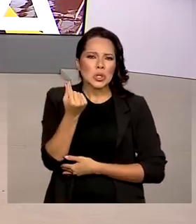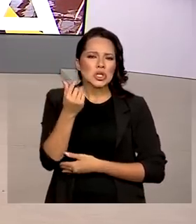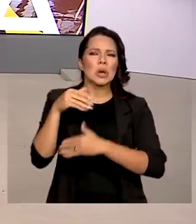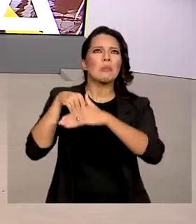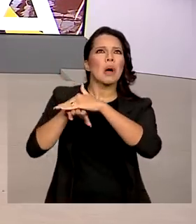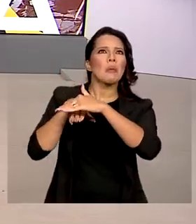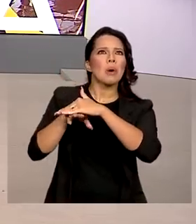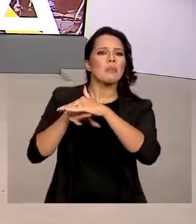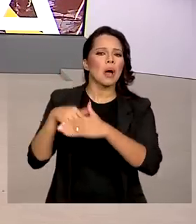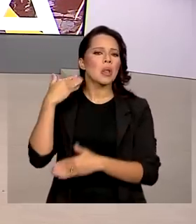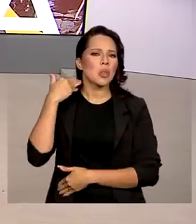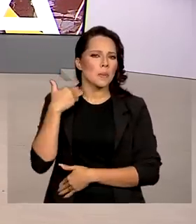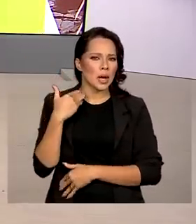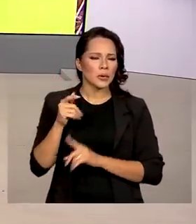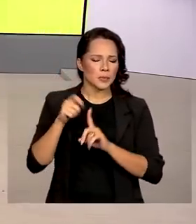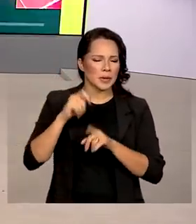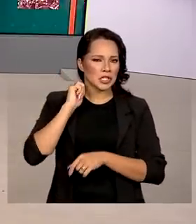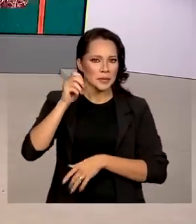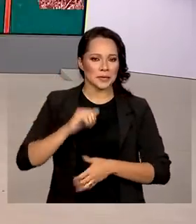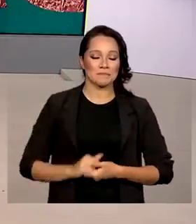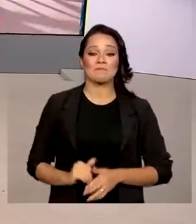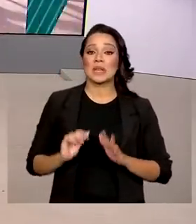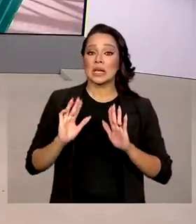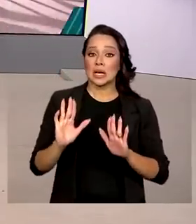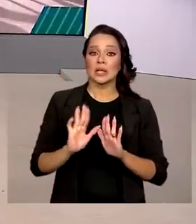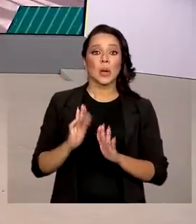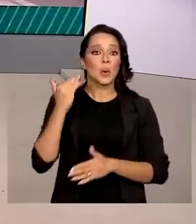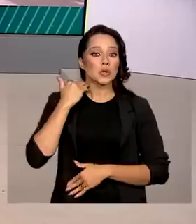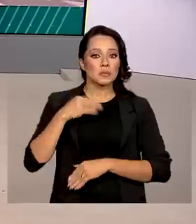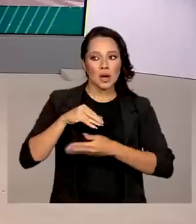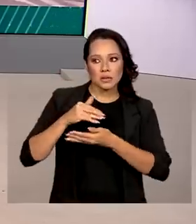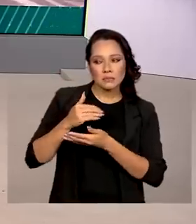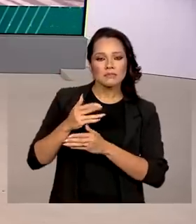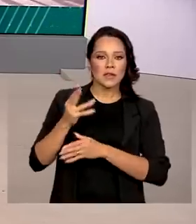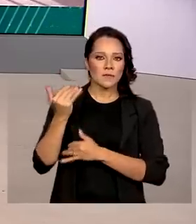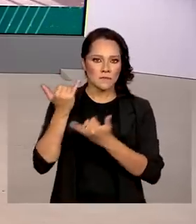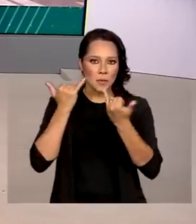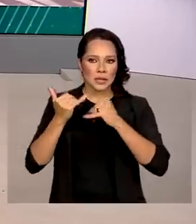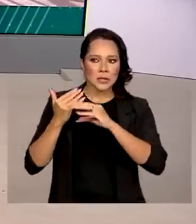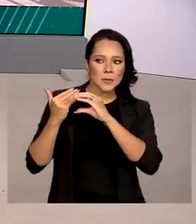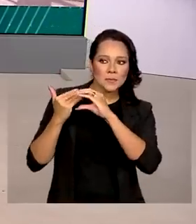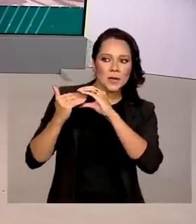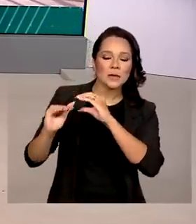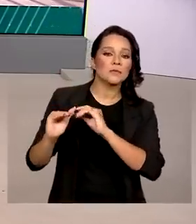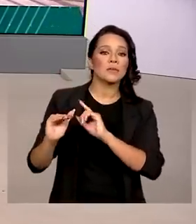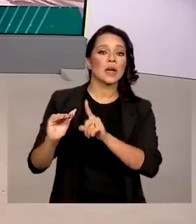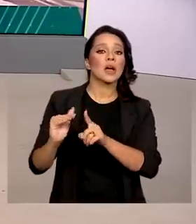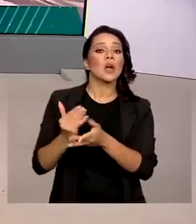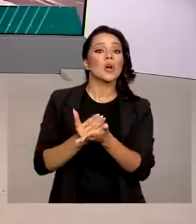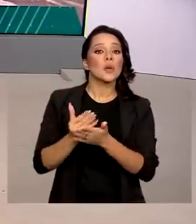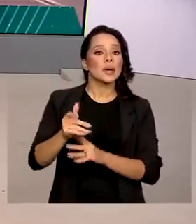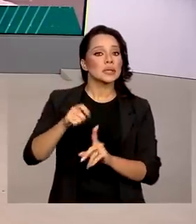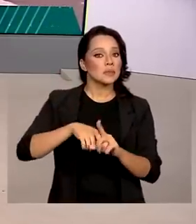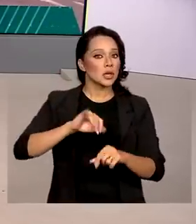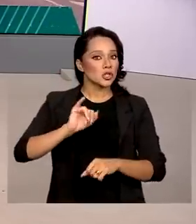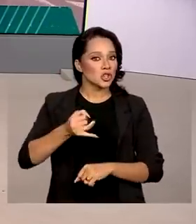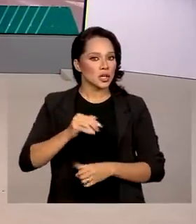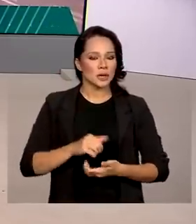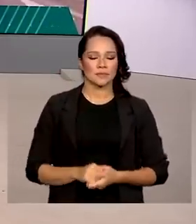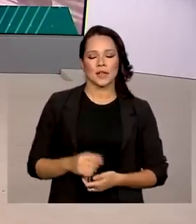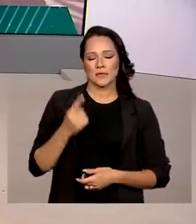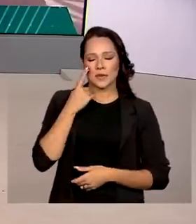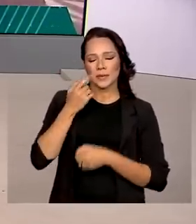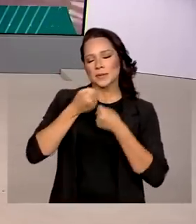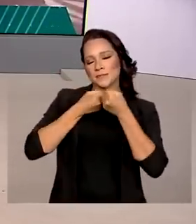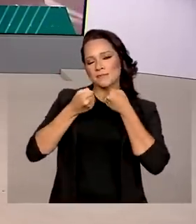instituições financeiras em abril. Para isso, os bancos devem enviar informações de valores esquecidos a partir de janeiro. Vamos